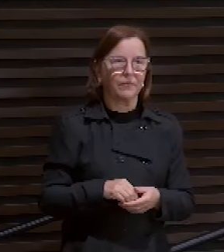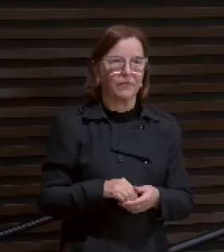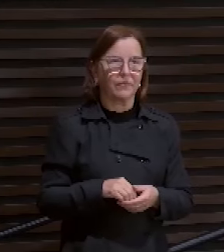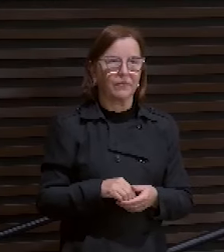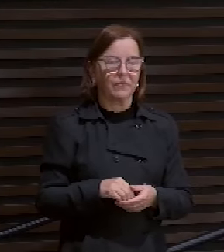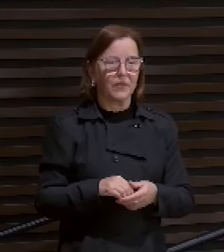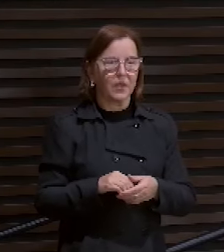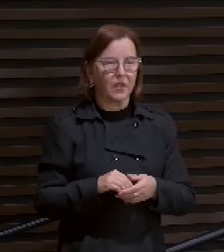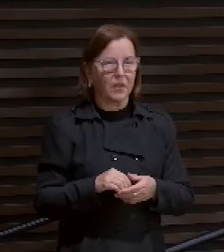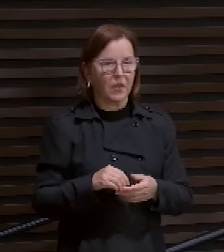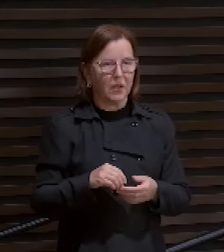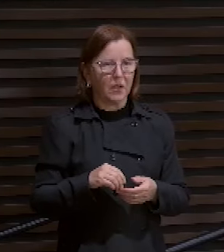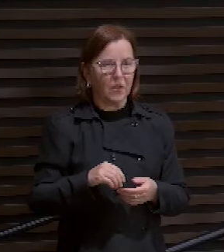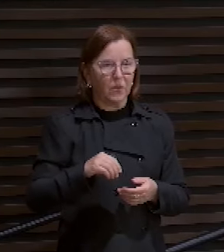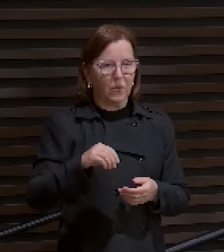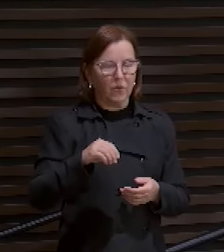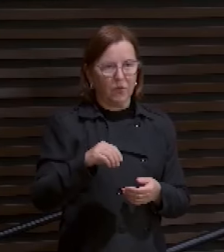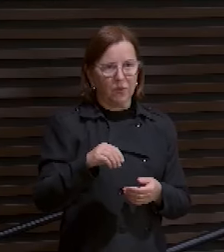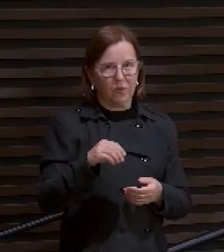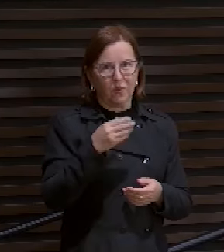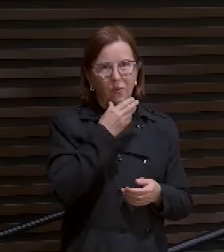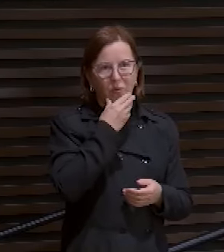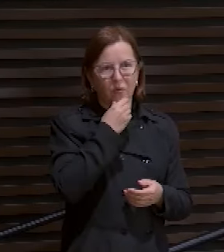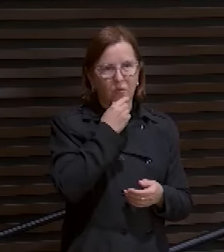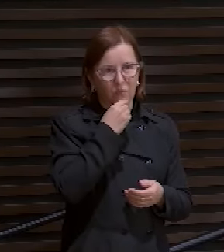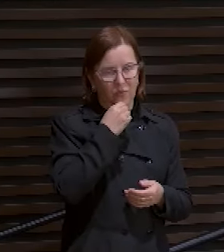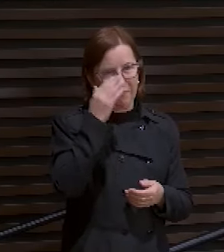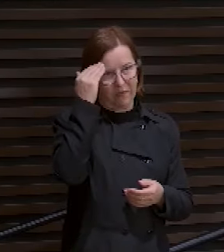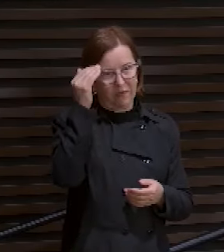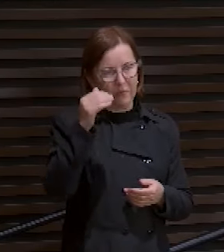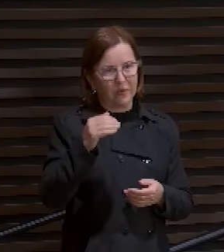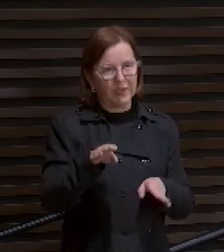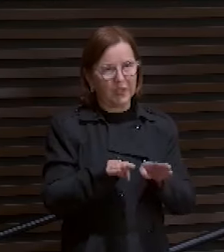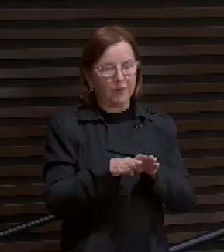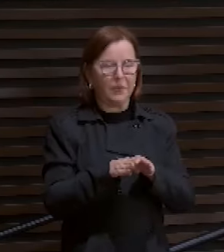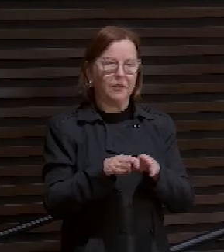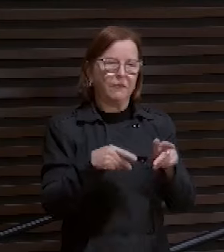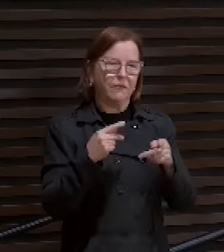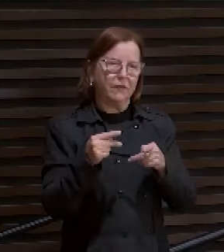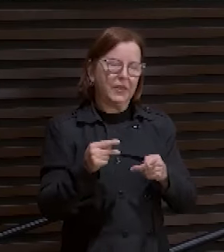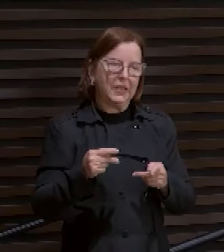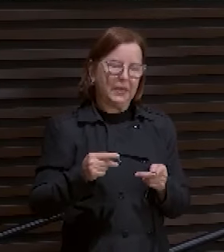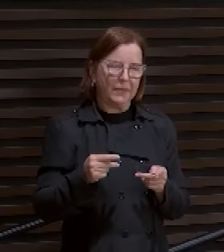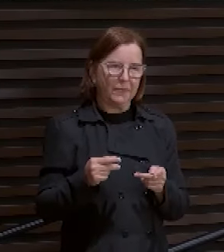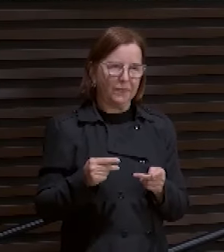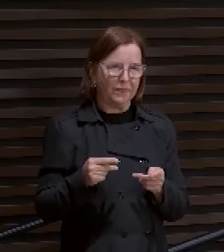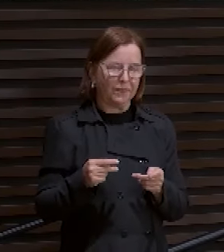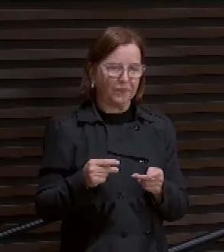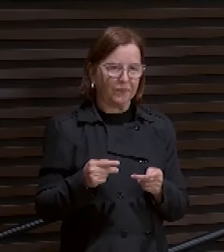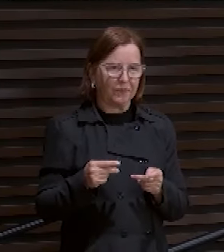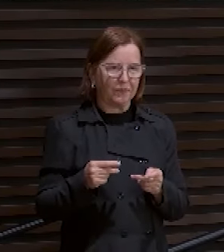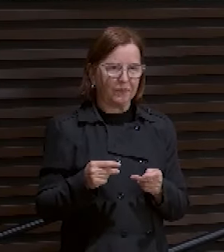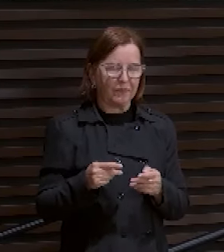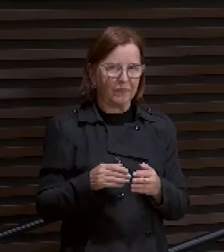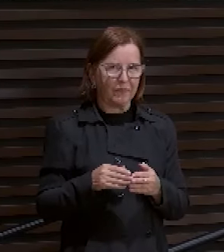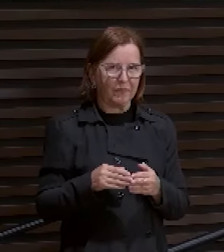tratando do DSM-4, DSM-5. No livro dele, O Demônio do Meio Dia, ele diz assim.